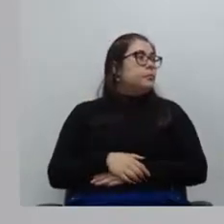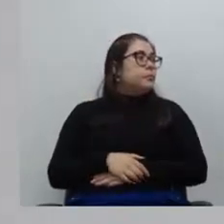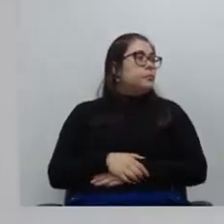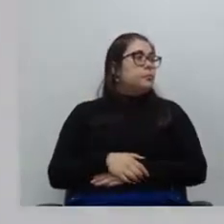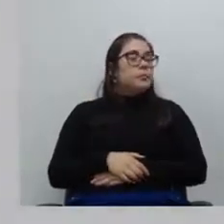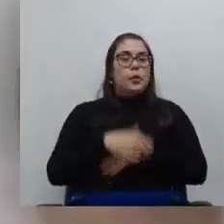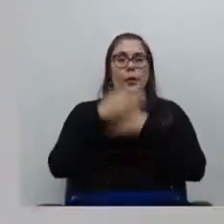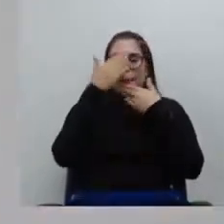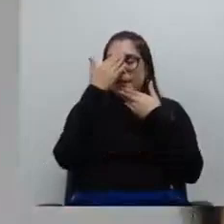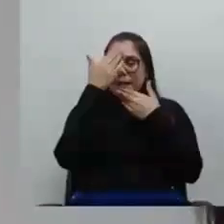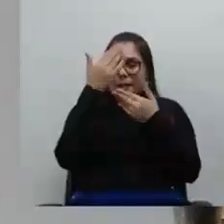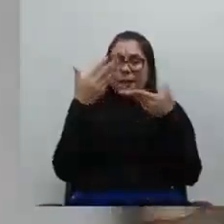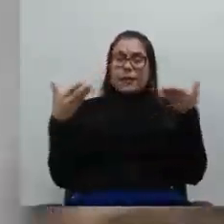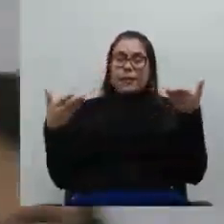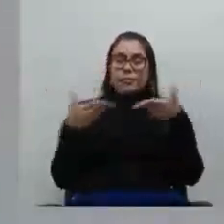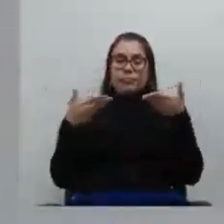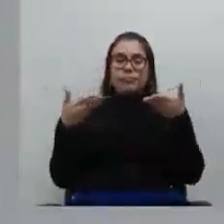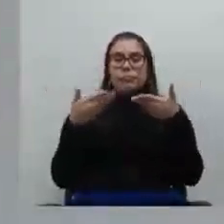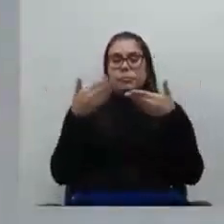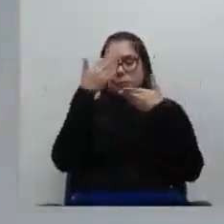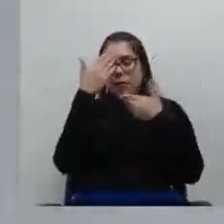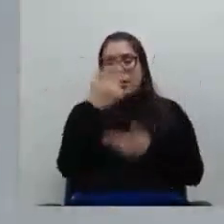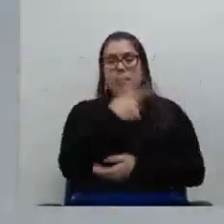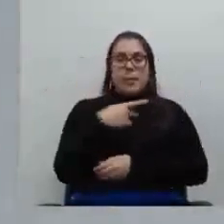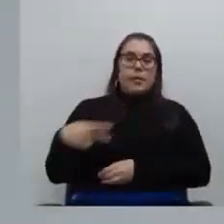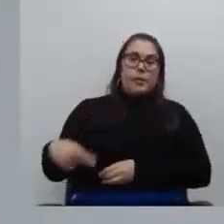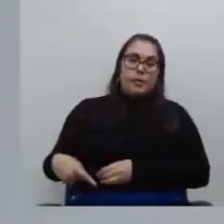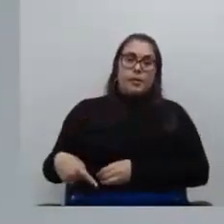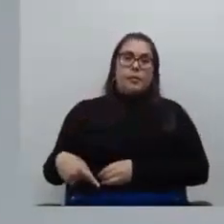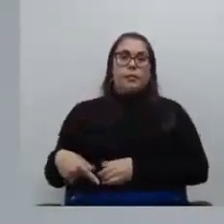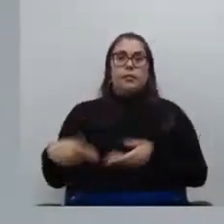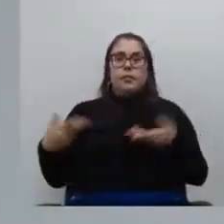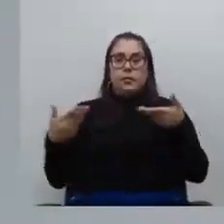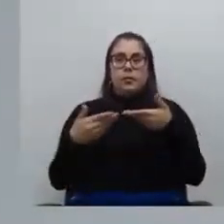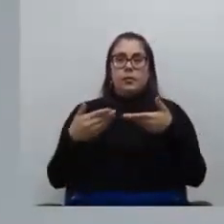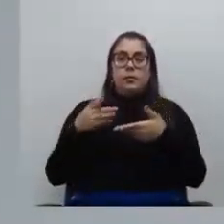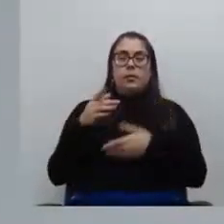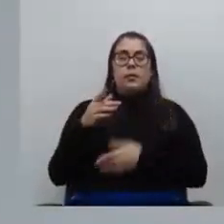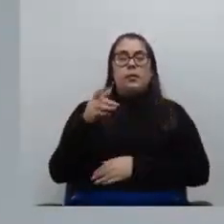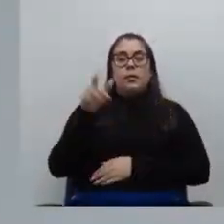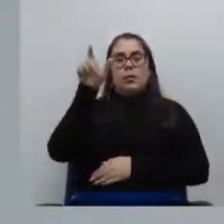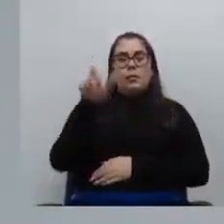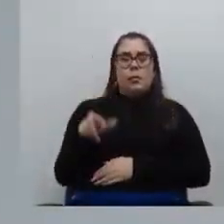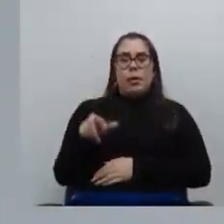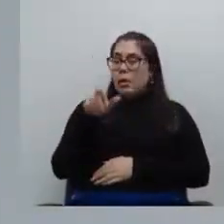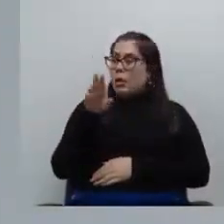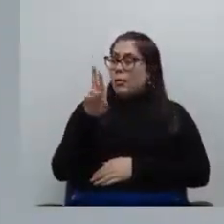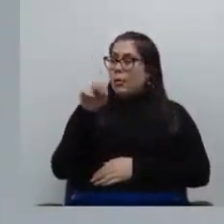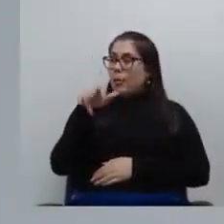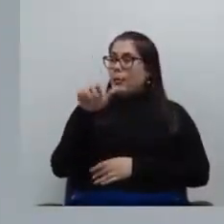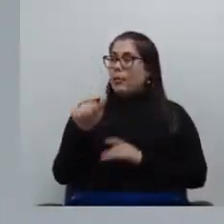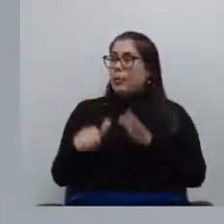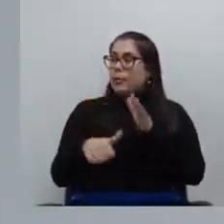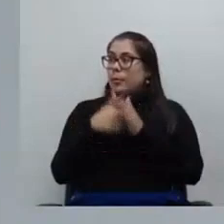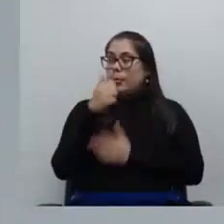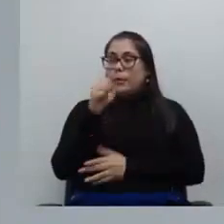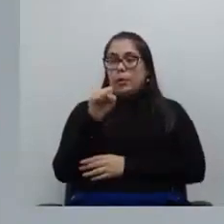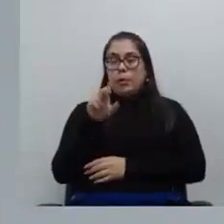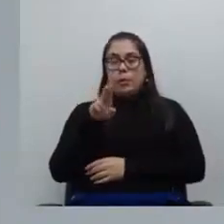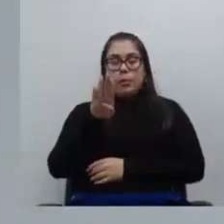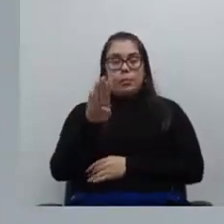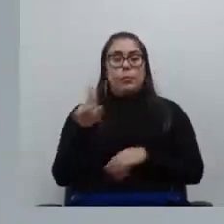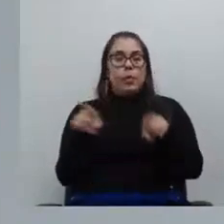Obrigada, gostaria de agradecer à presidência hoje exercida pela doutora Bruna Simões da primeira subdefensoria pública,